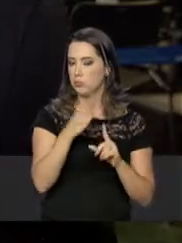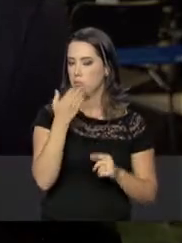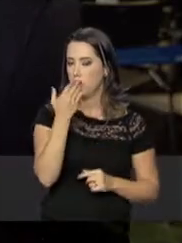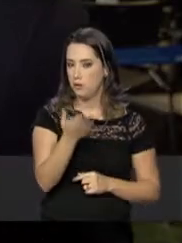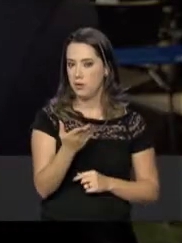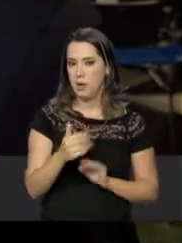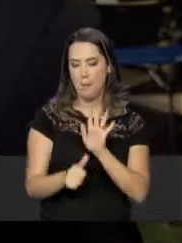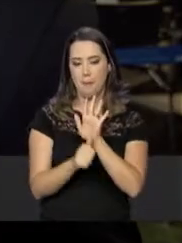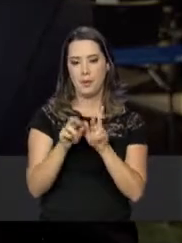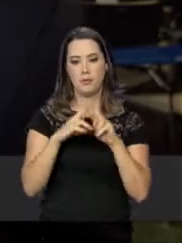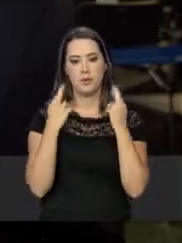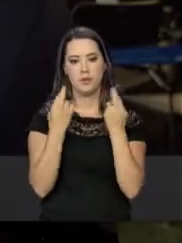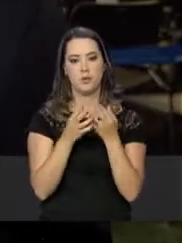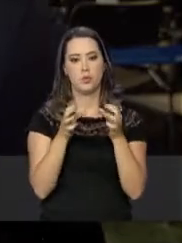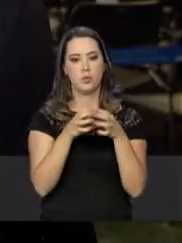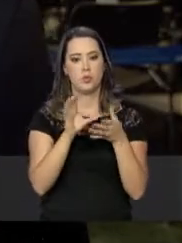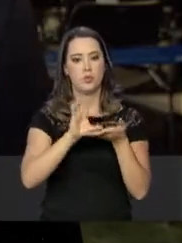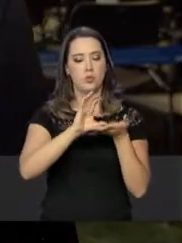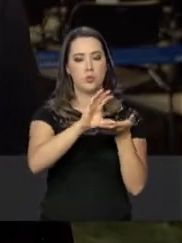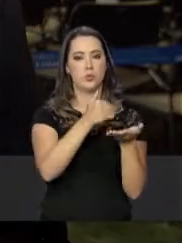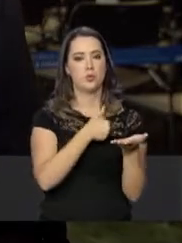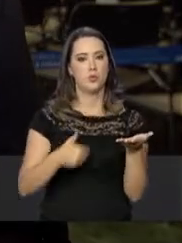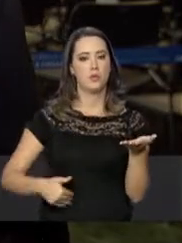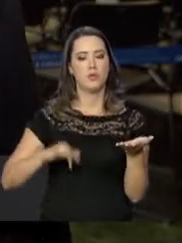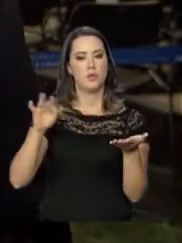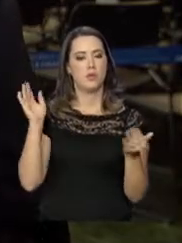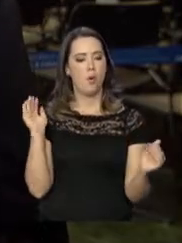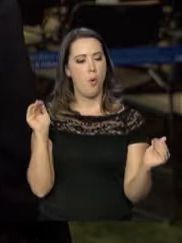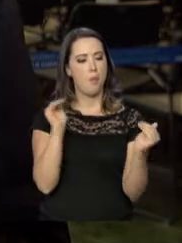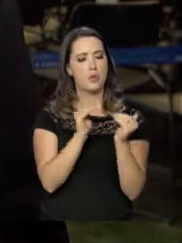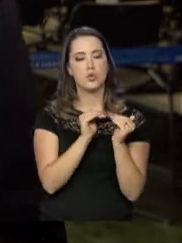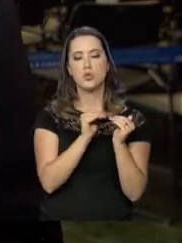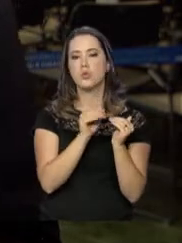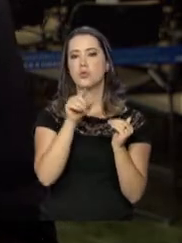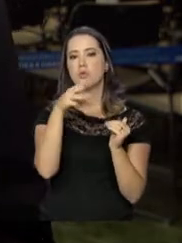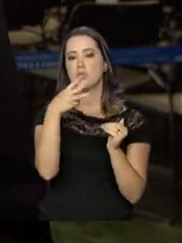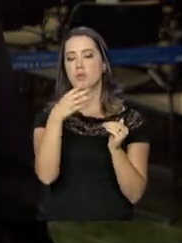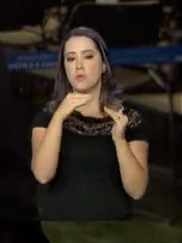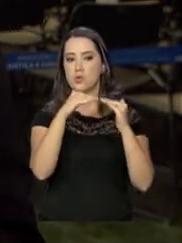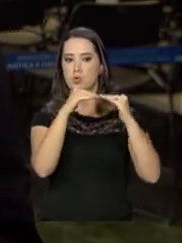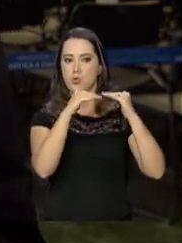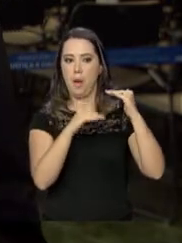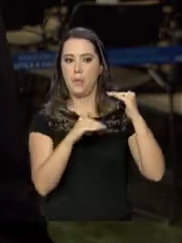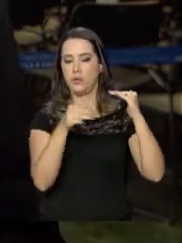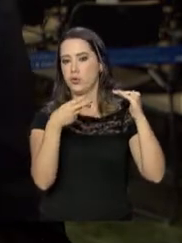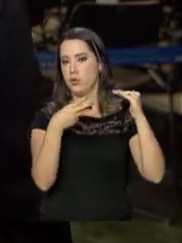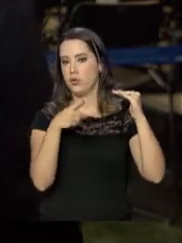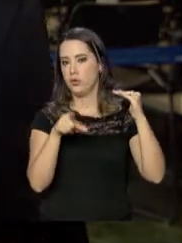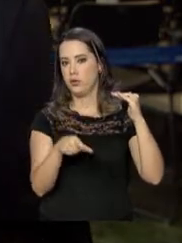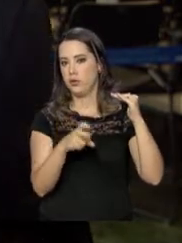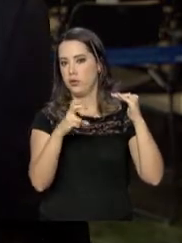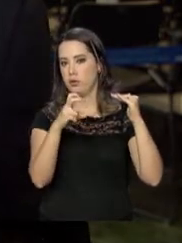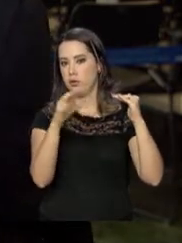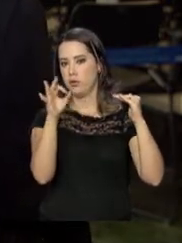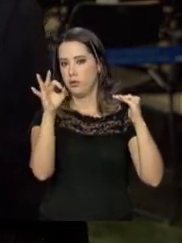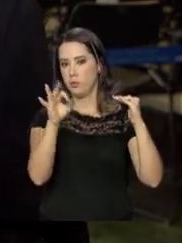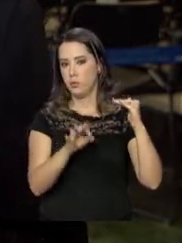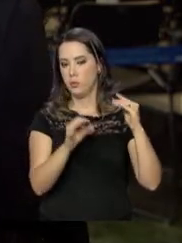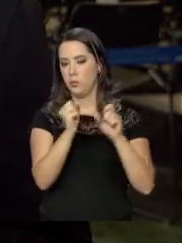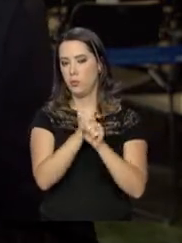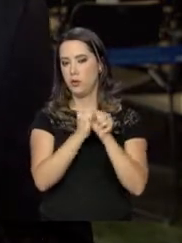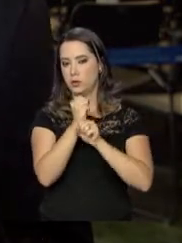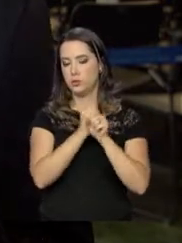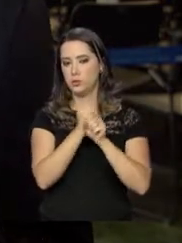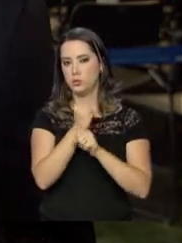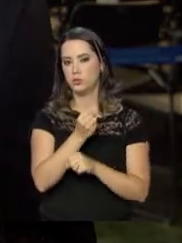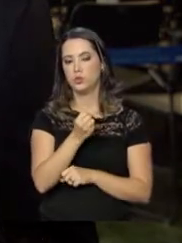primeira reunião do Conselho, o governo federal propôs a meta de reduzir em 3,5% ao ano o número de homicídios no Brasil.